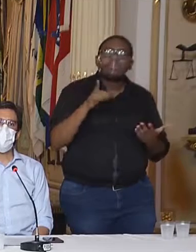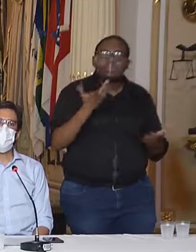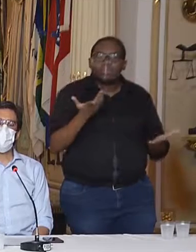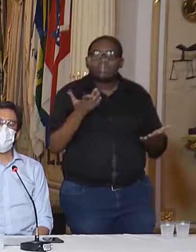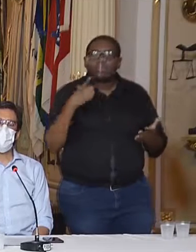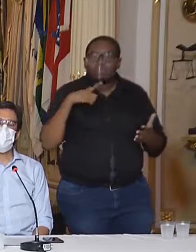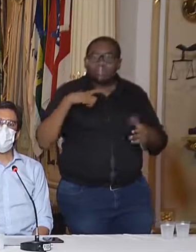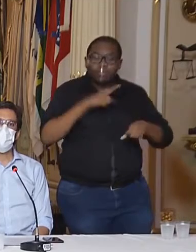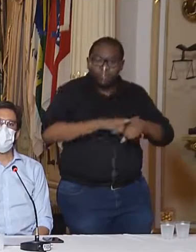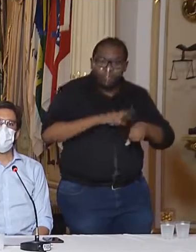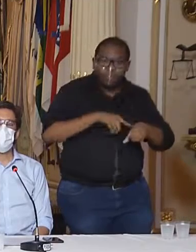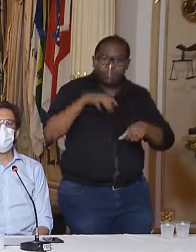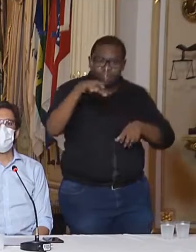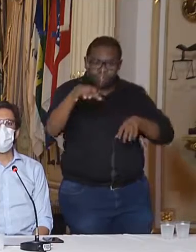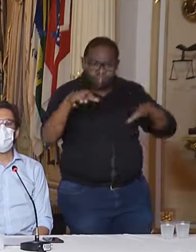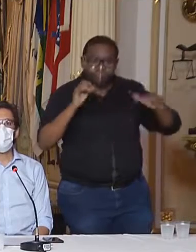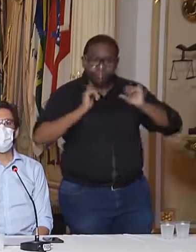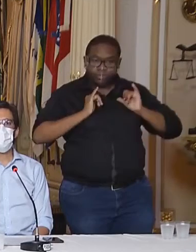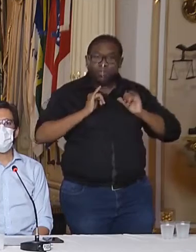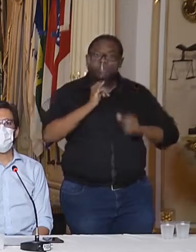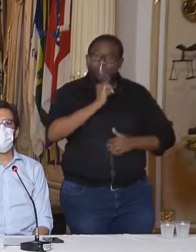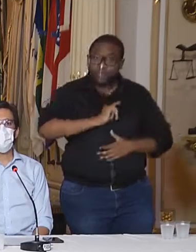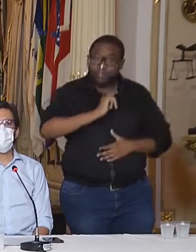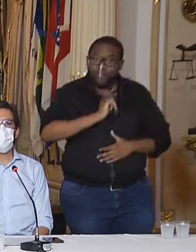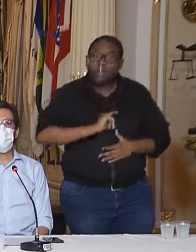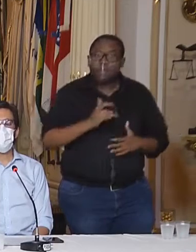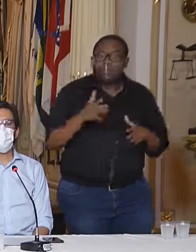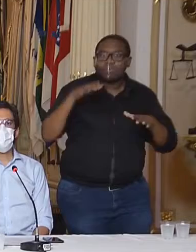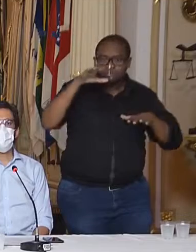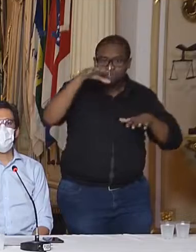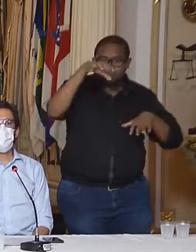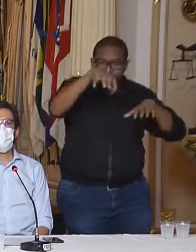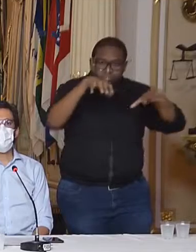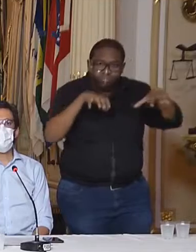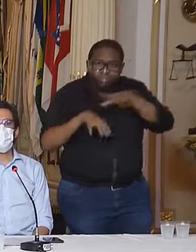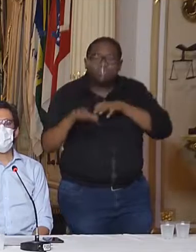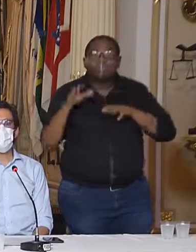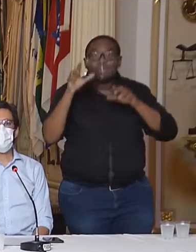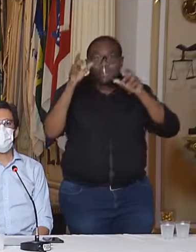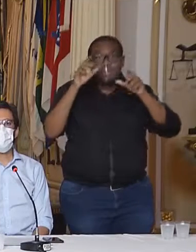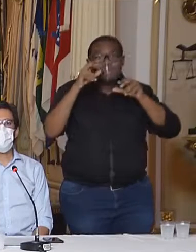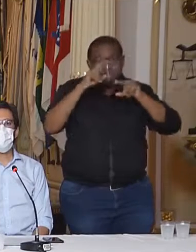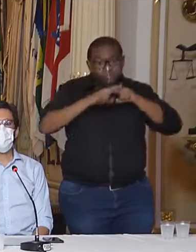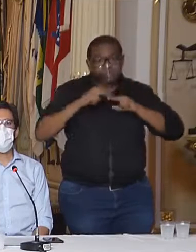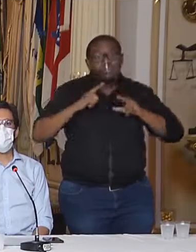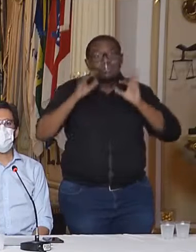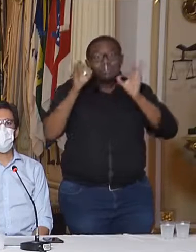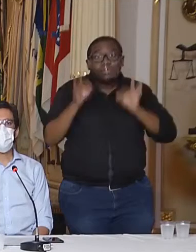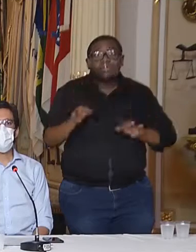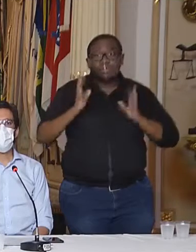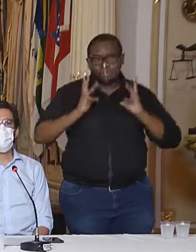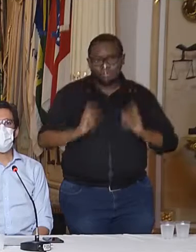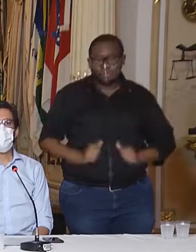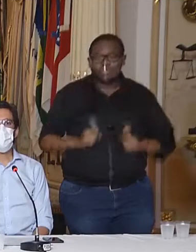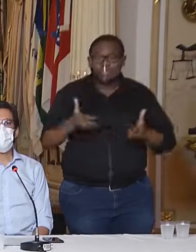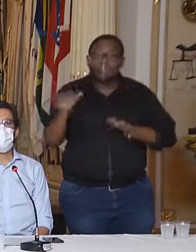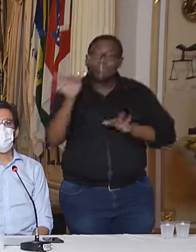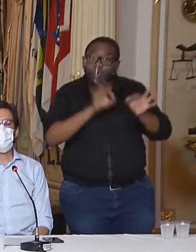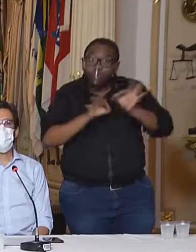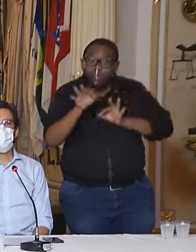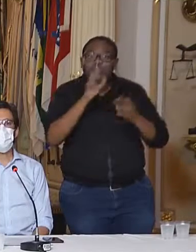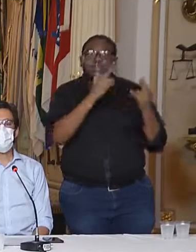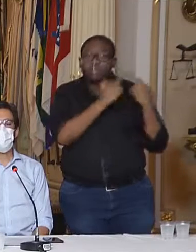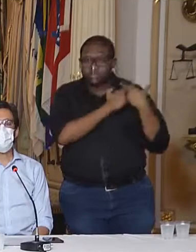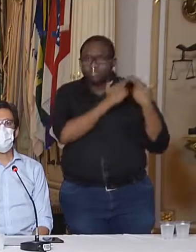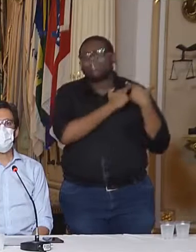uma atividade e outra para permitir que seja feita a correta higienização dos templos após seu uso. Tudo isso construído de muita forma muito